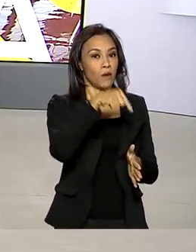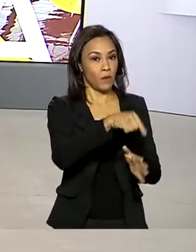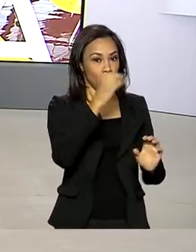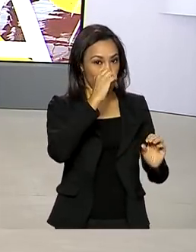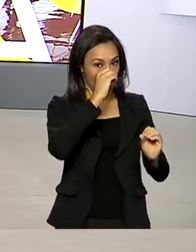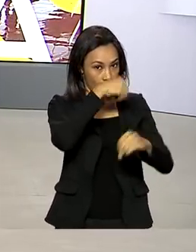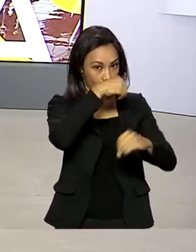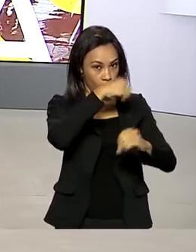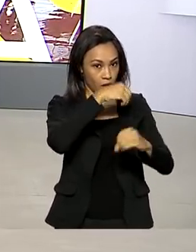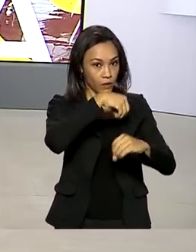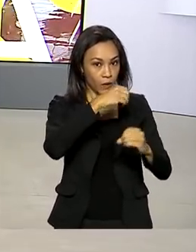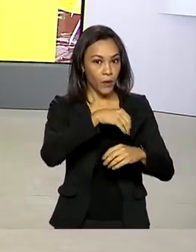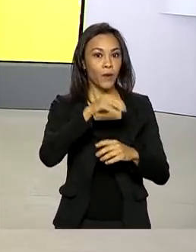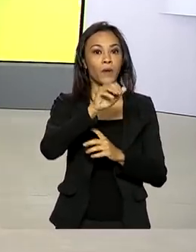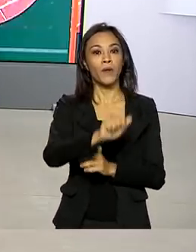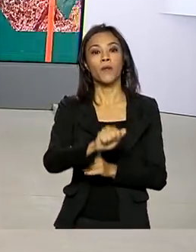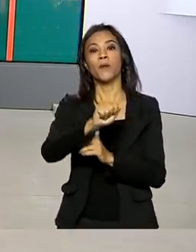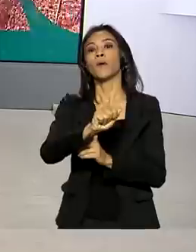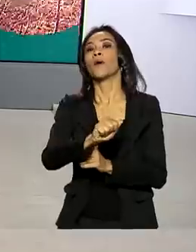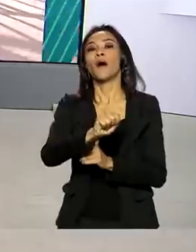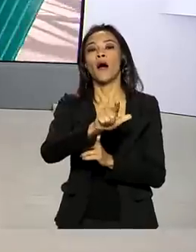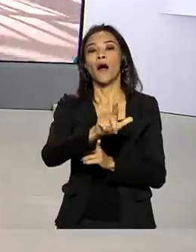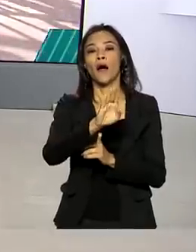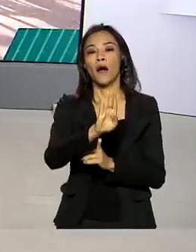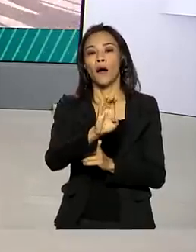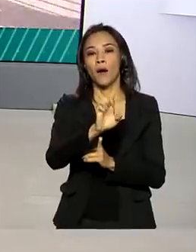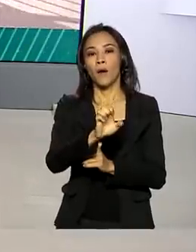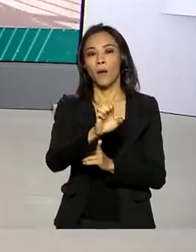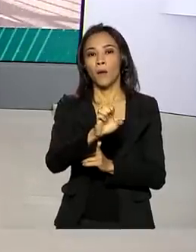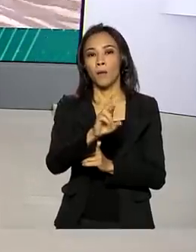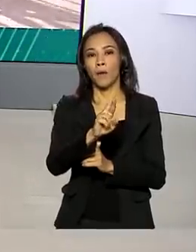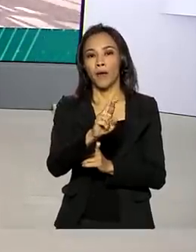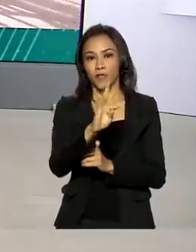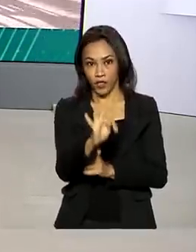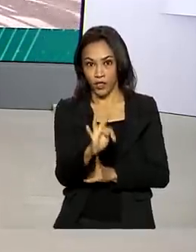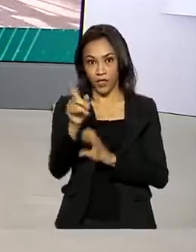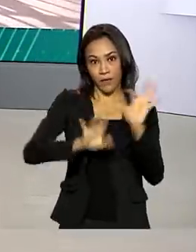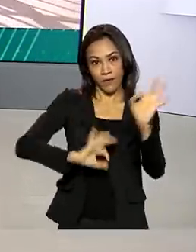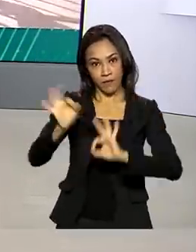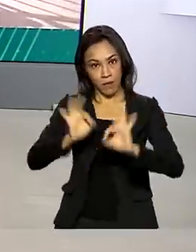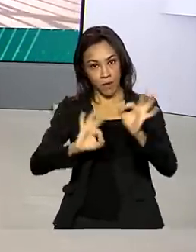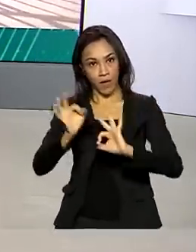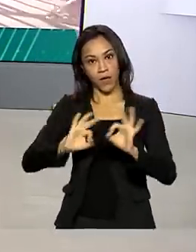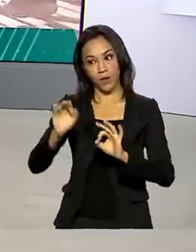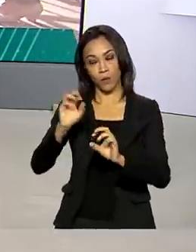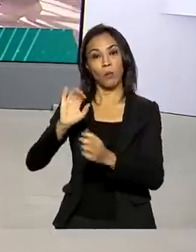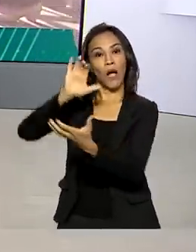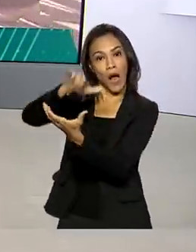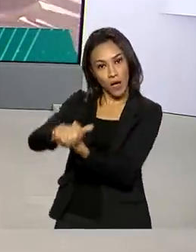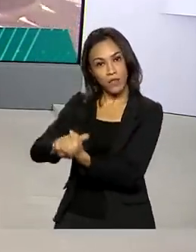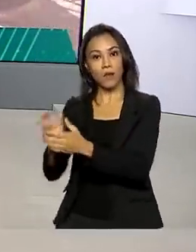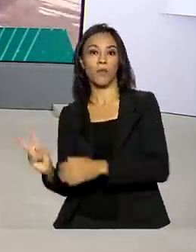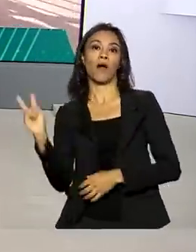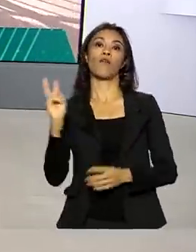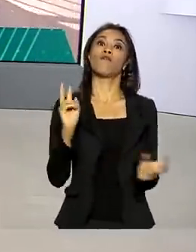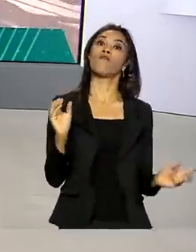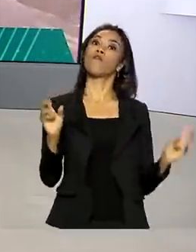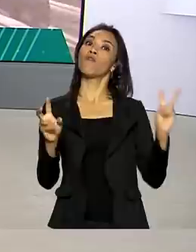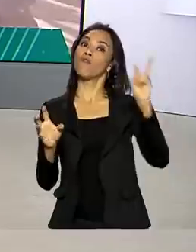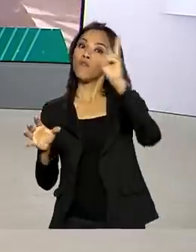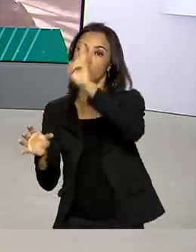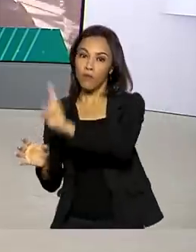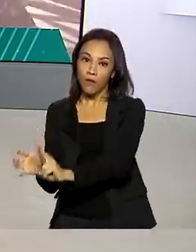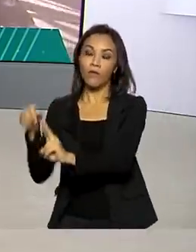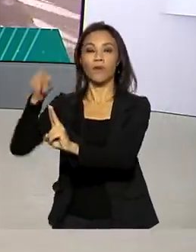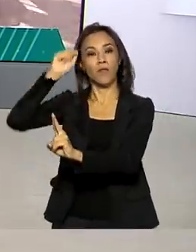Albert Einstein, em um casal de missionários que se preparava para voltar à África do Sul no último dia 25 de novembro. O